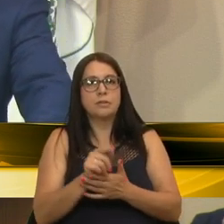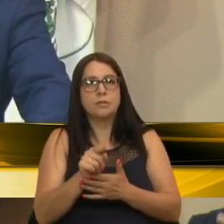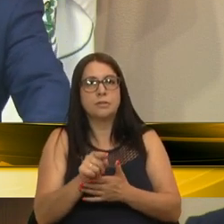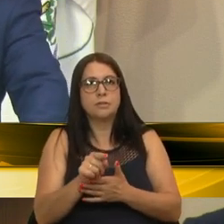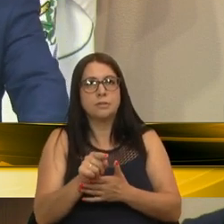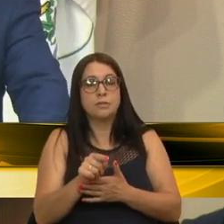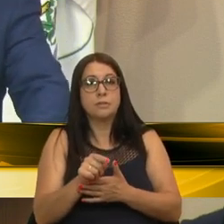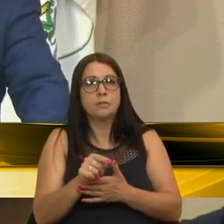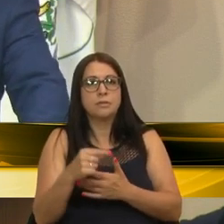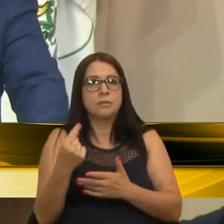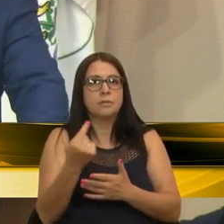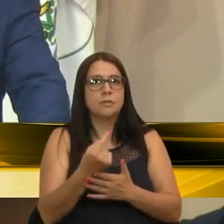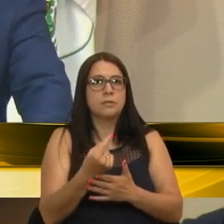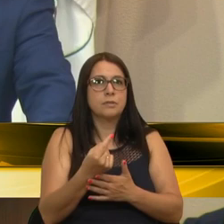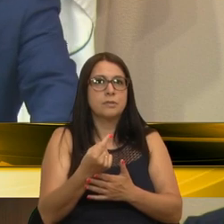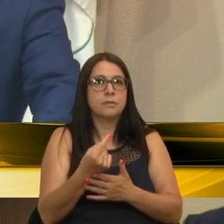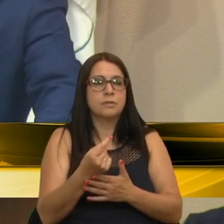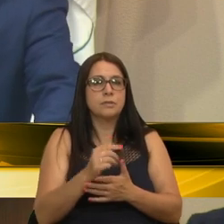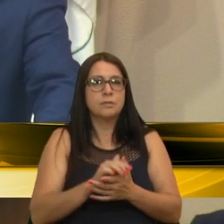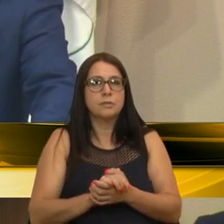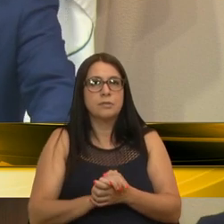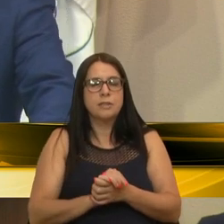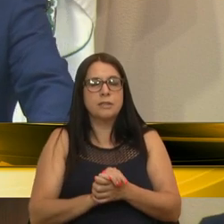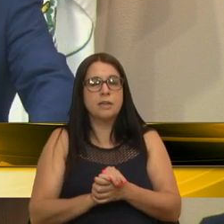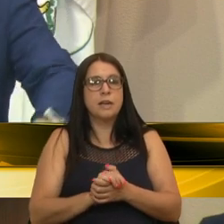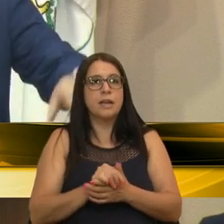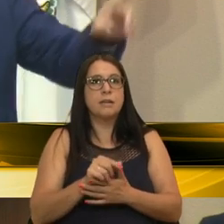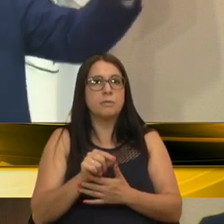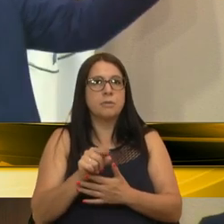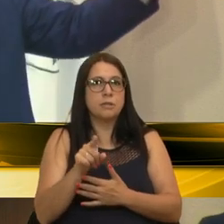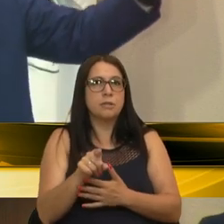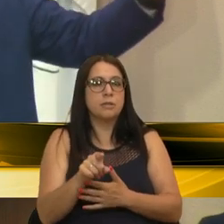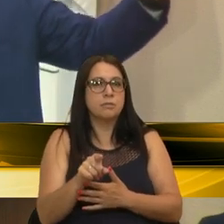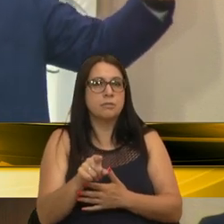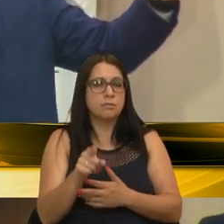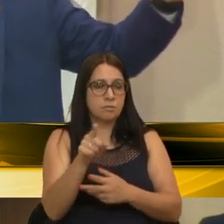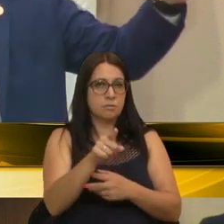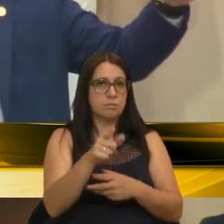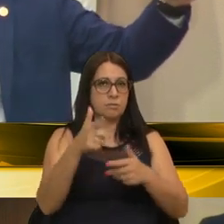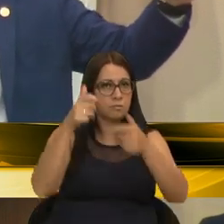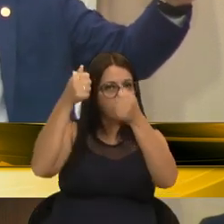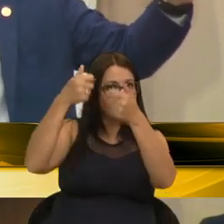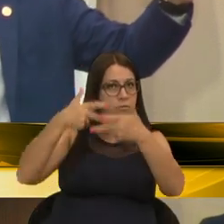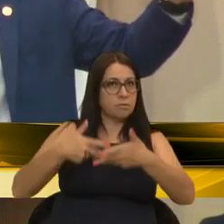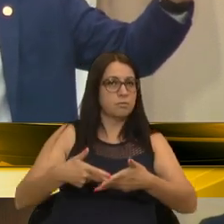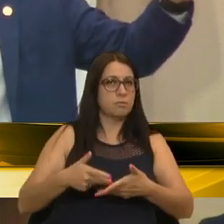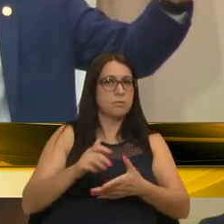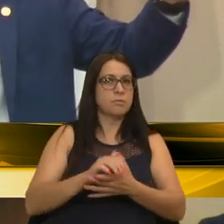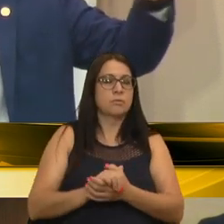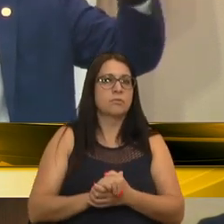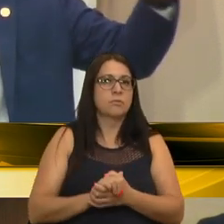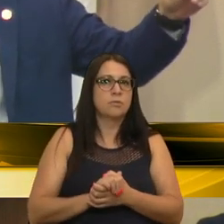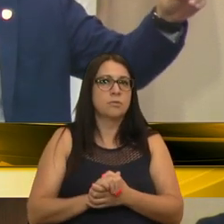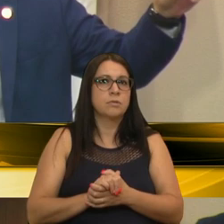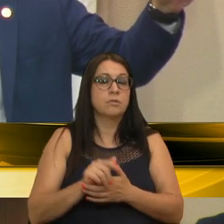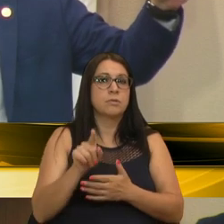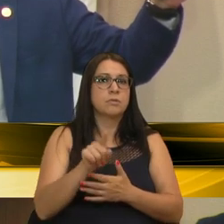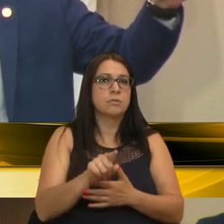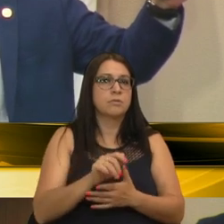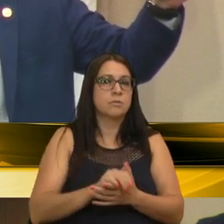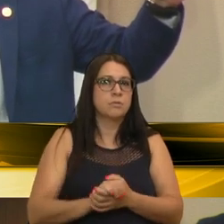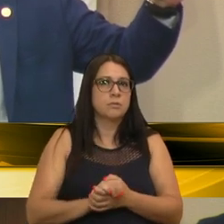feito, estava tudo organizado, estava tudo funcionando. Então, e outra coisa, a sujeira não tem justificativa. A sujeira não tem